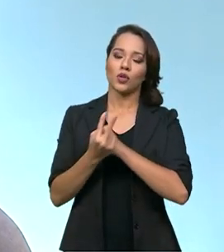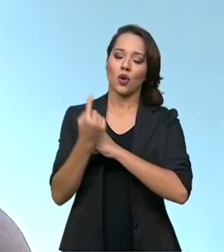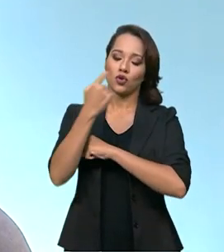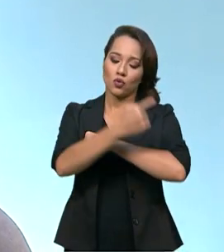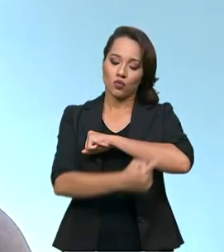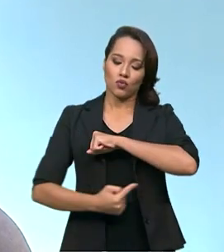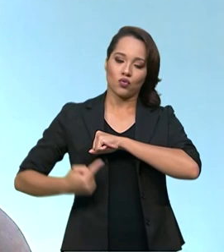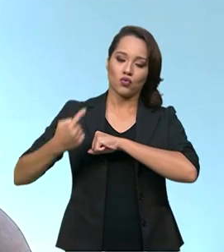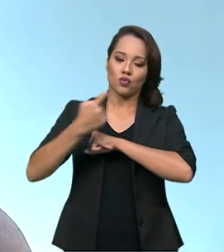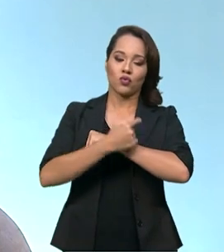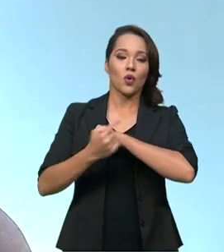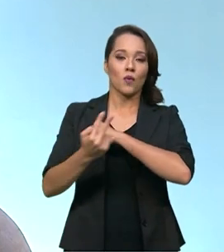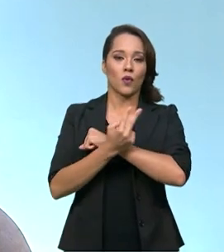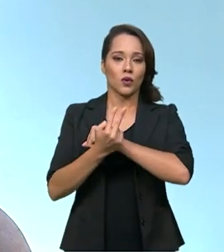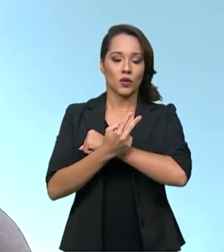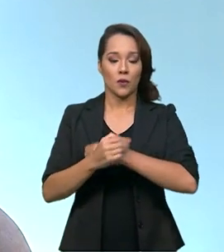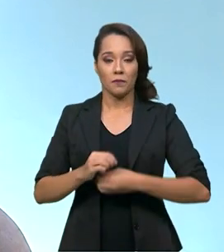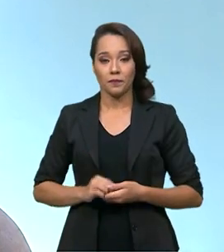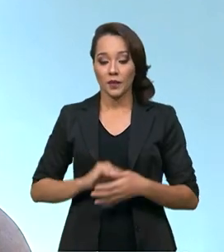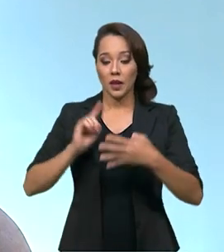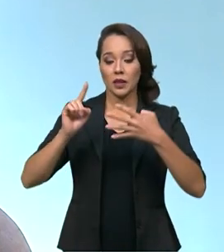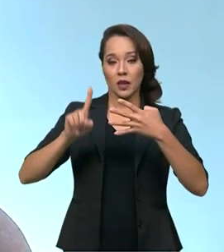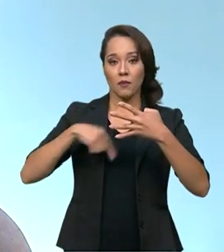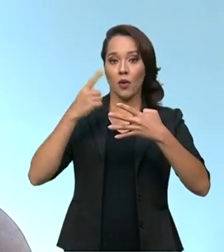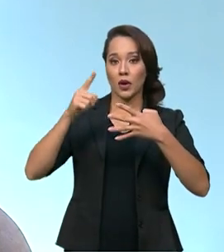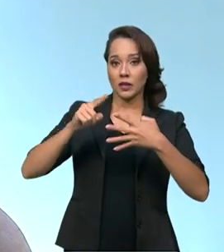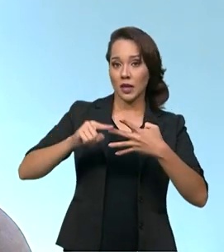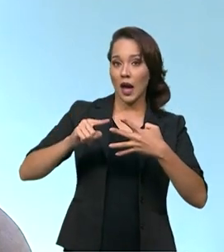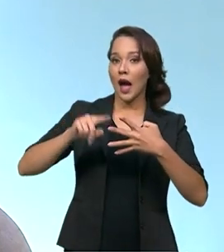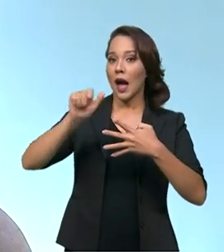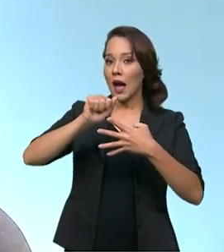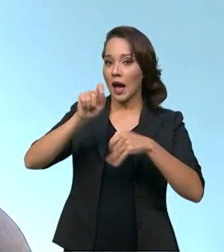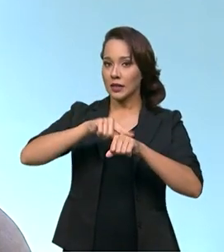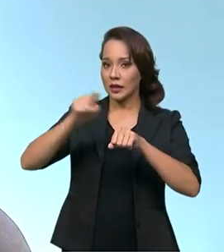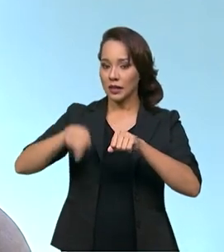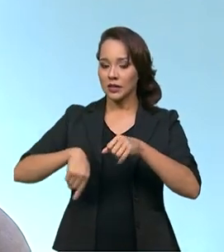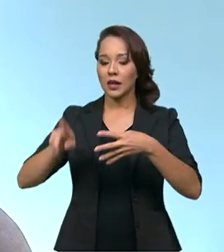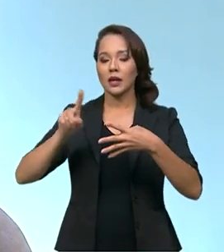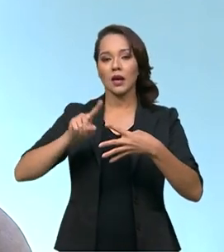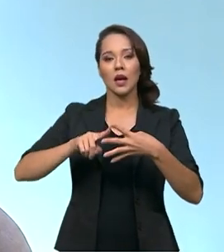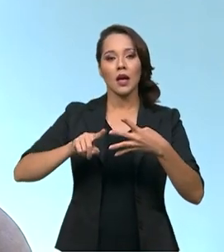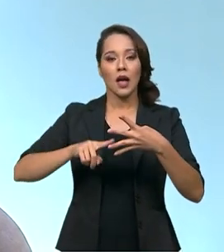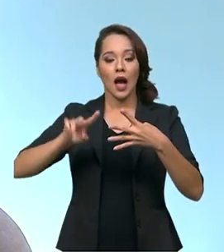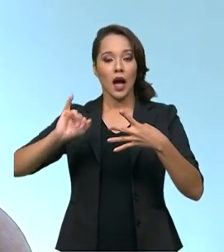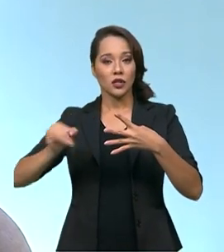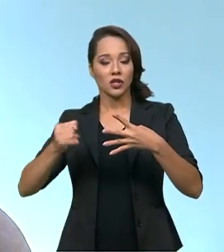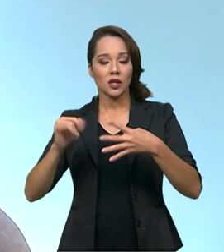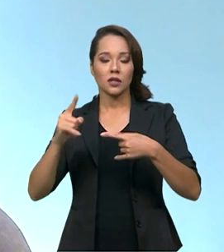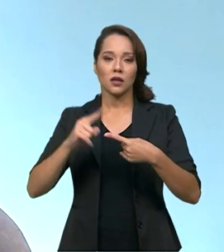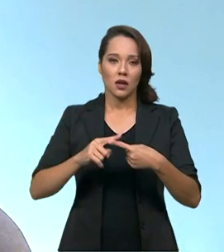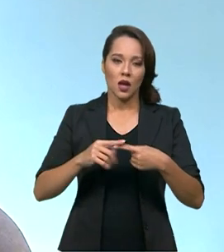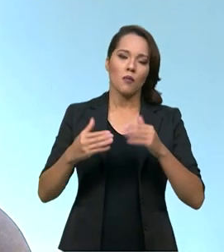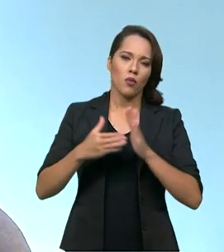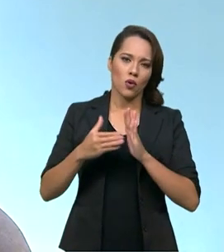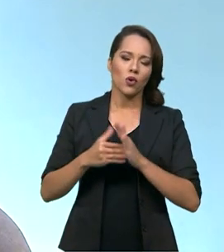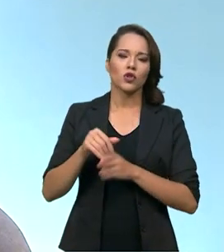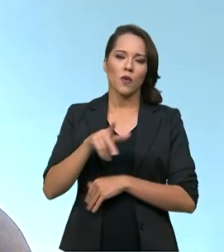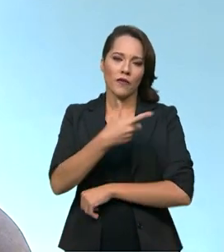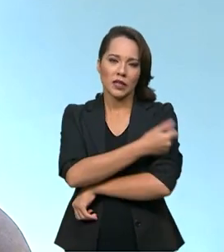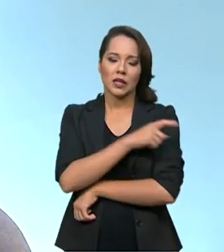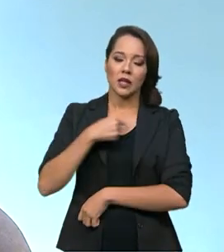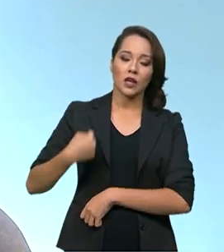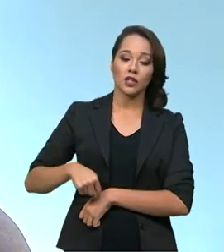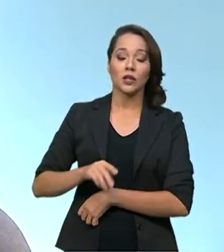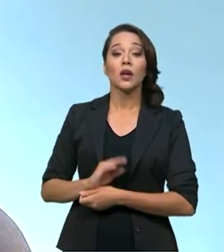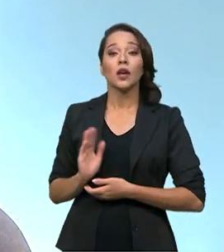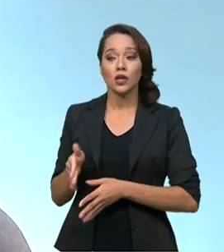anticorpos neutralizantes, seguida da AstraZeneca, Janssen e depois a própria Coronavac. E nós já tínhamos